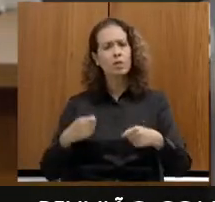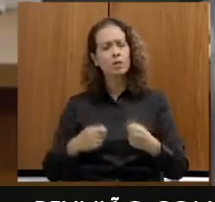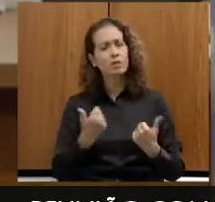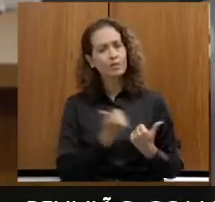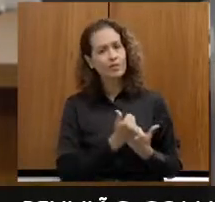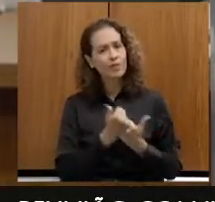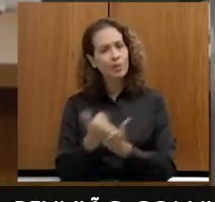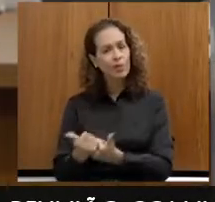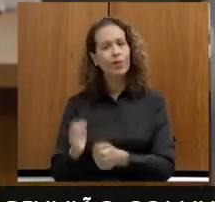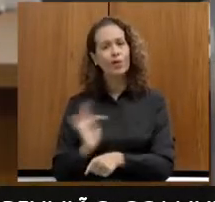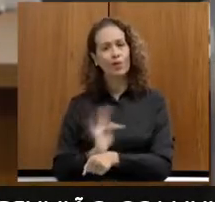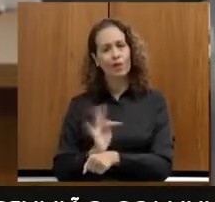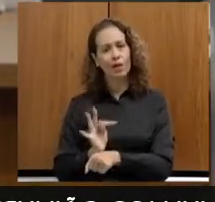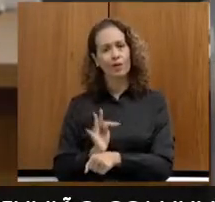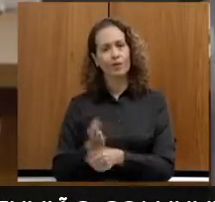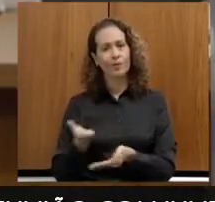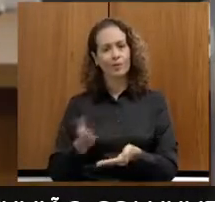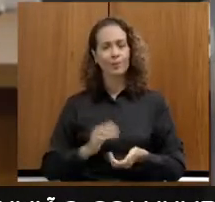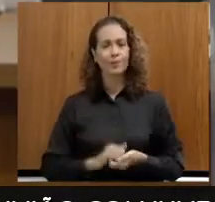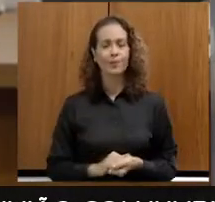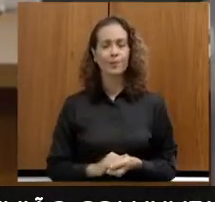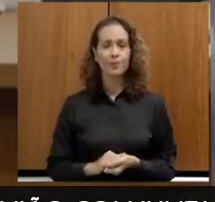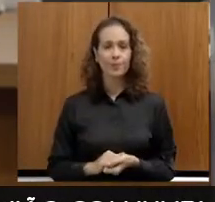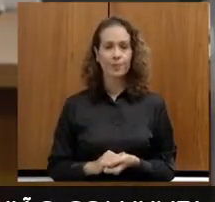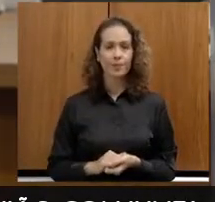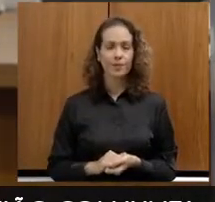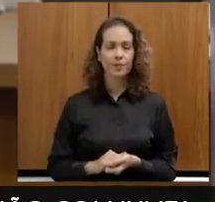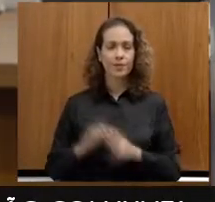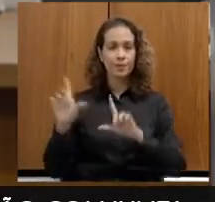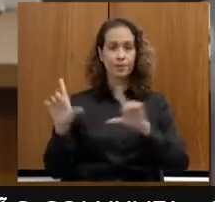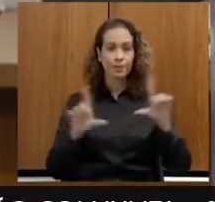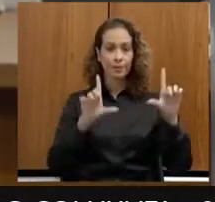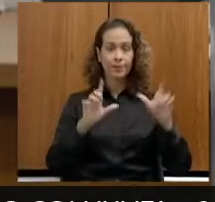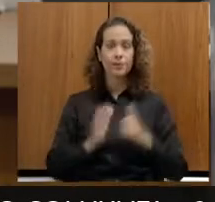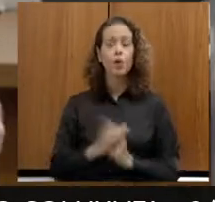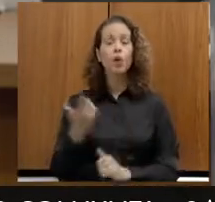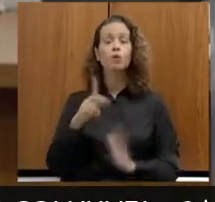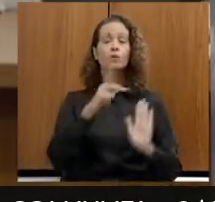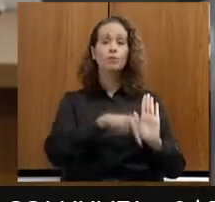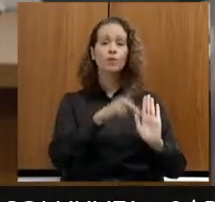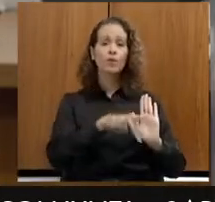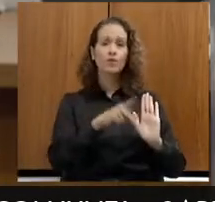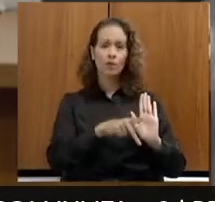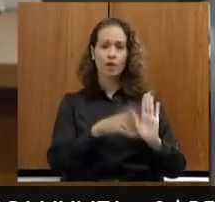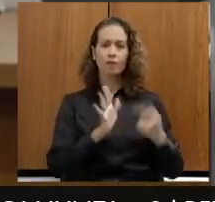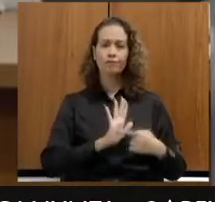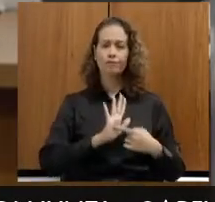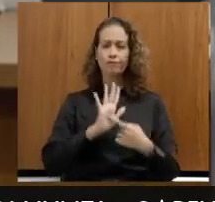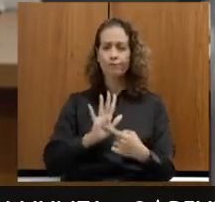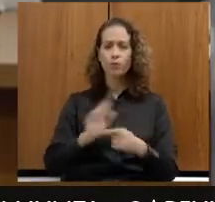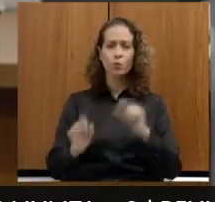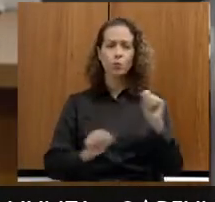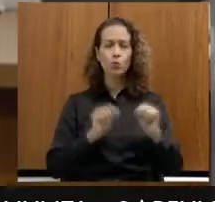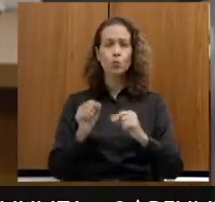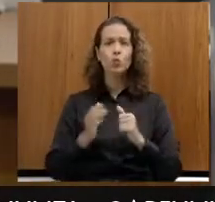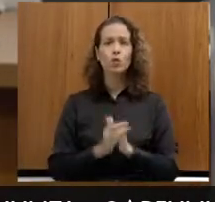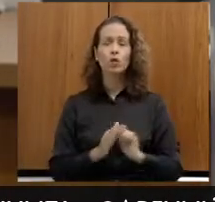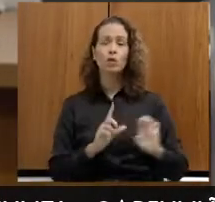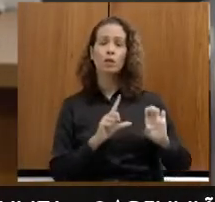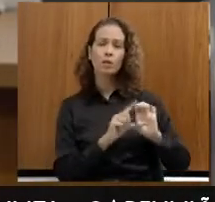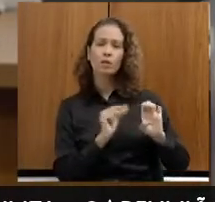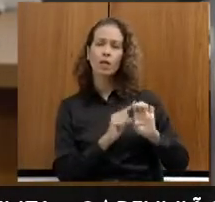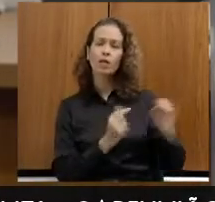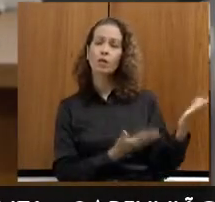eles. Por favor. Outro projeto que eu gostaria de dar destaque, ele chama Empreenda Jovem de